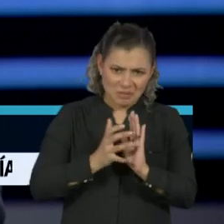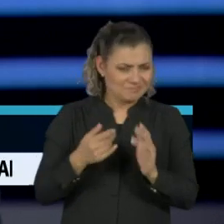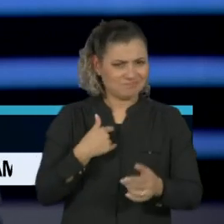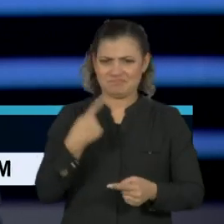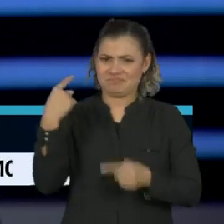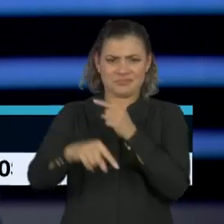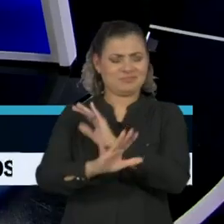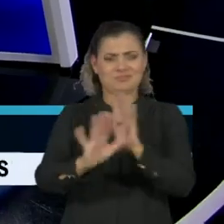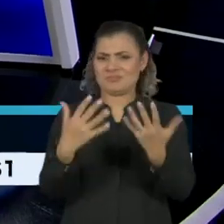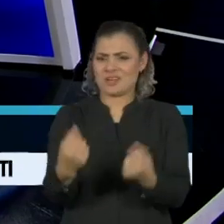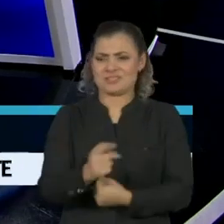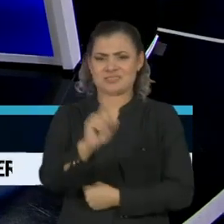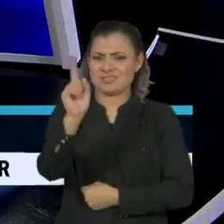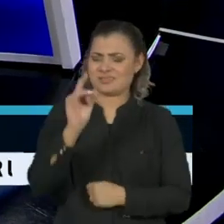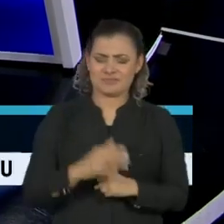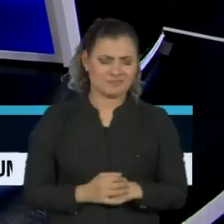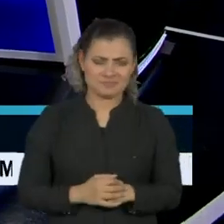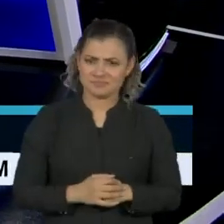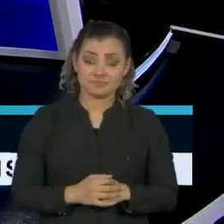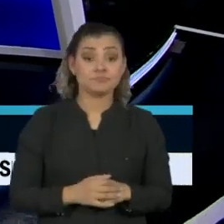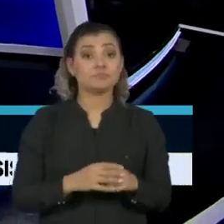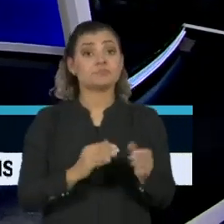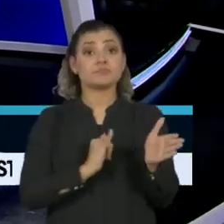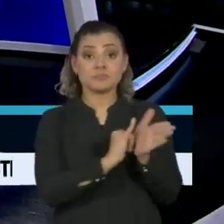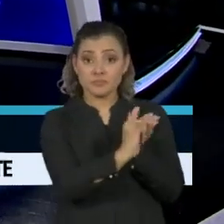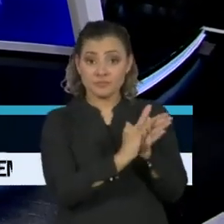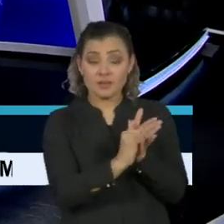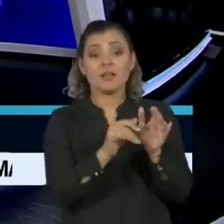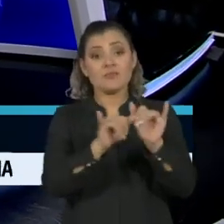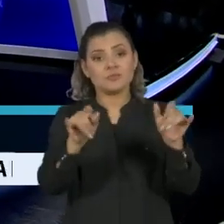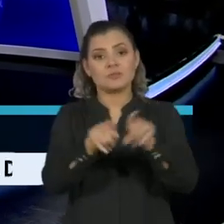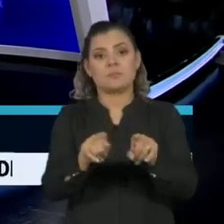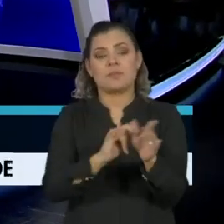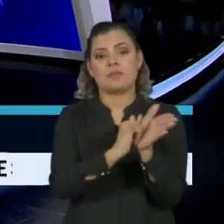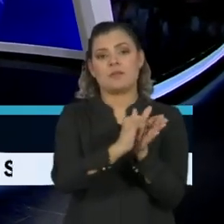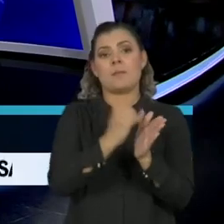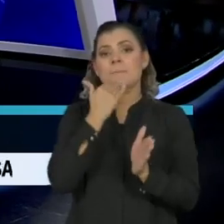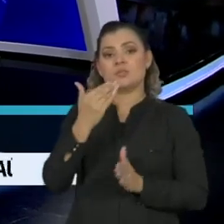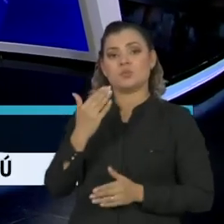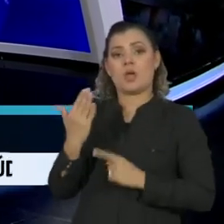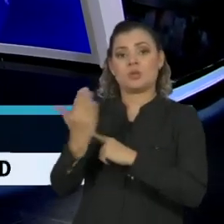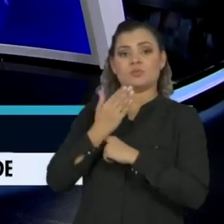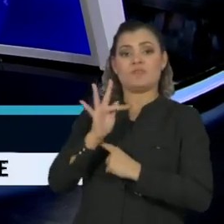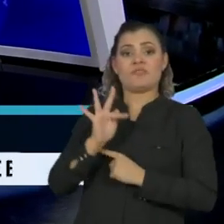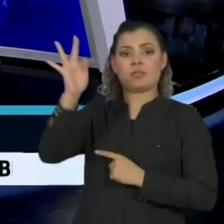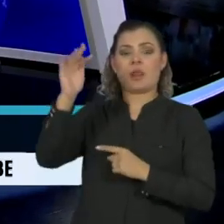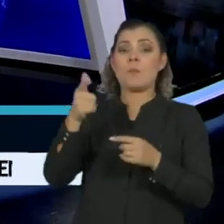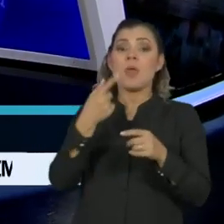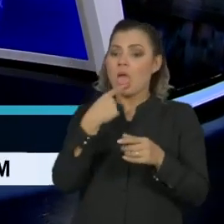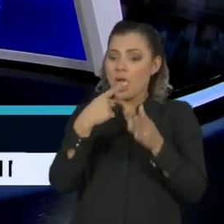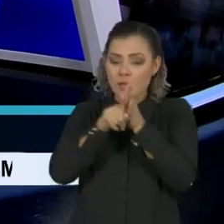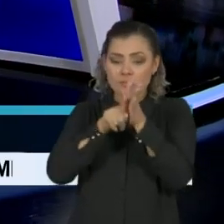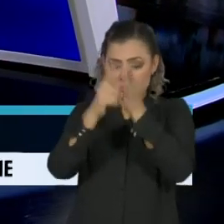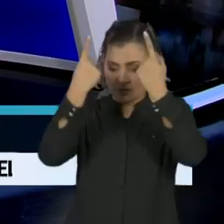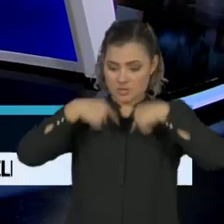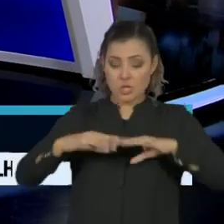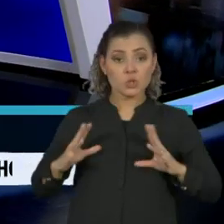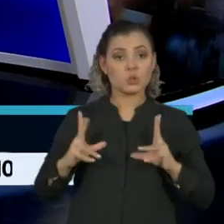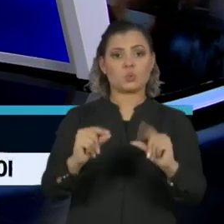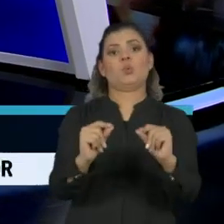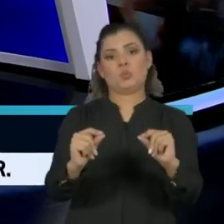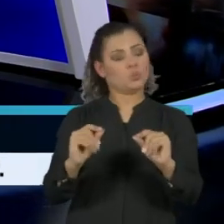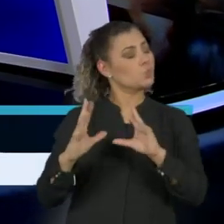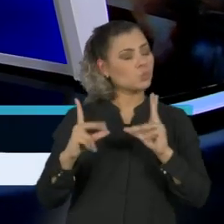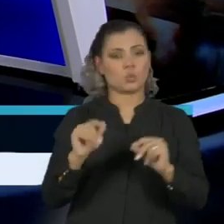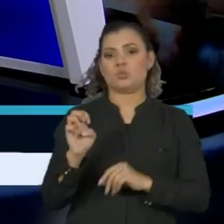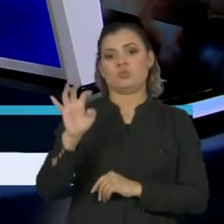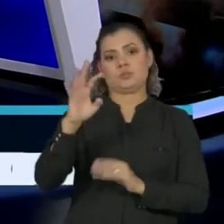Doutora Rosana, o Ayrton falou em Nova Iorque, a Nova Iorque pediu de novo a ajuda federal para testar em massa, para testes em